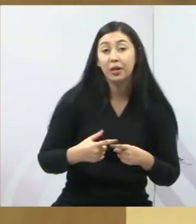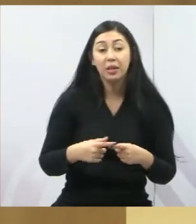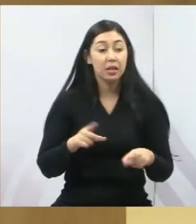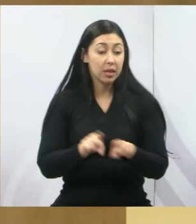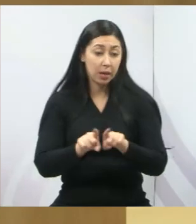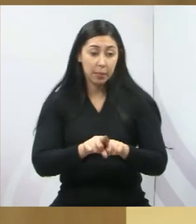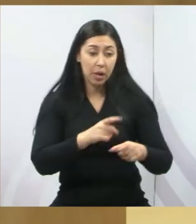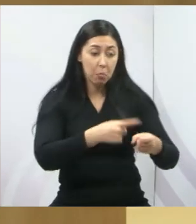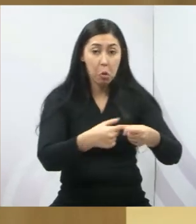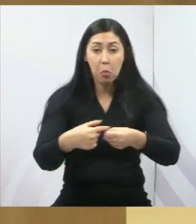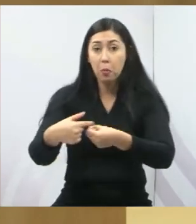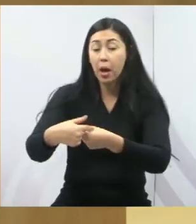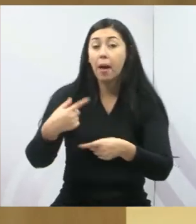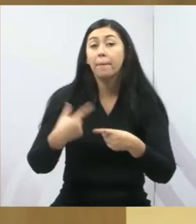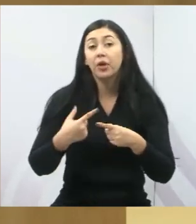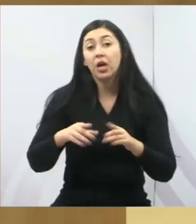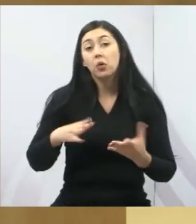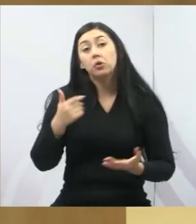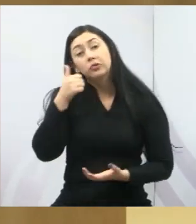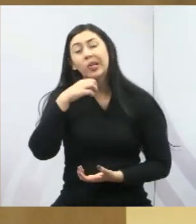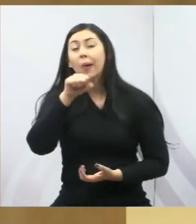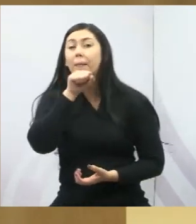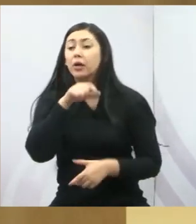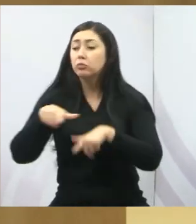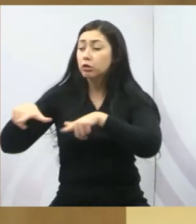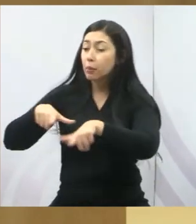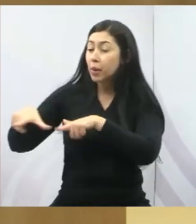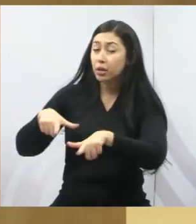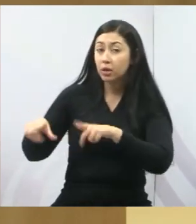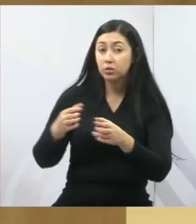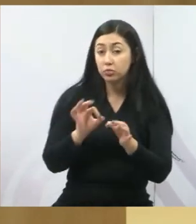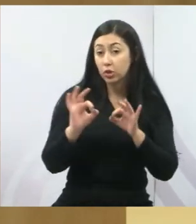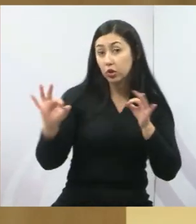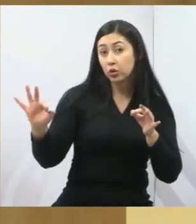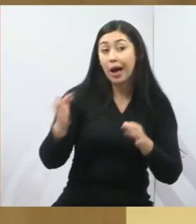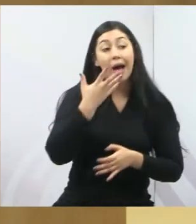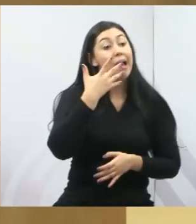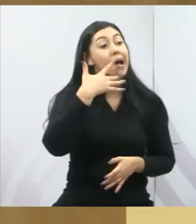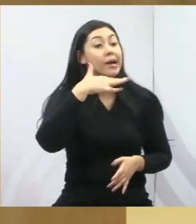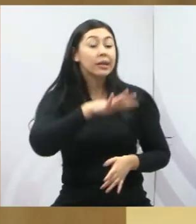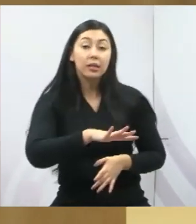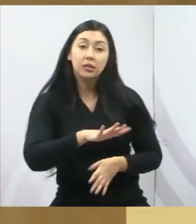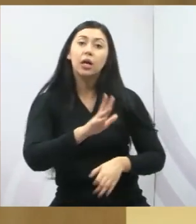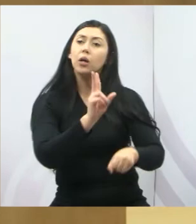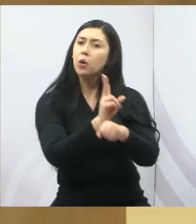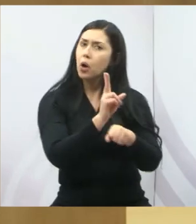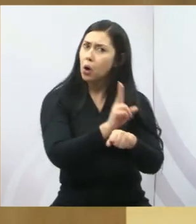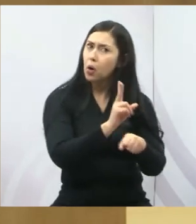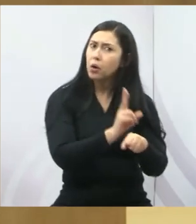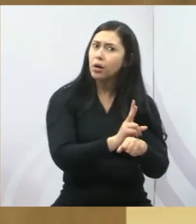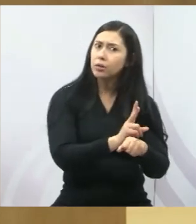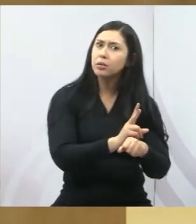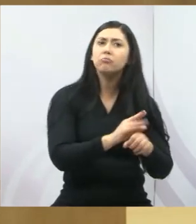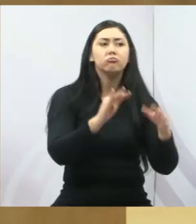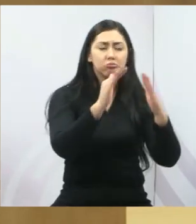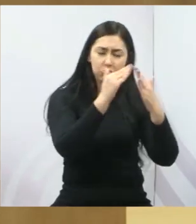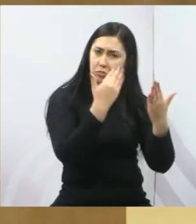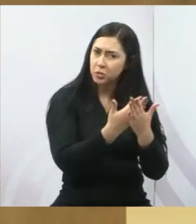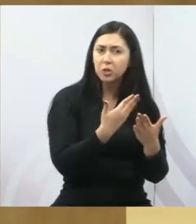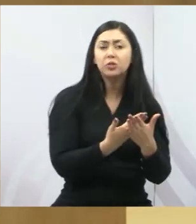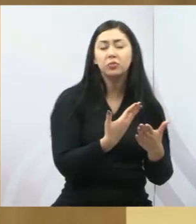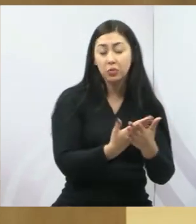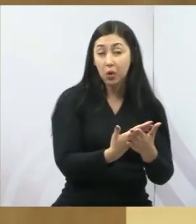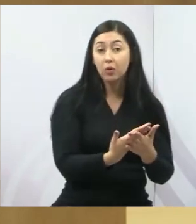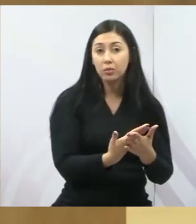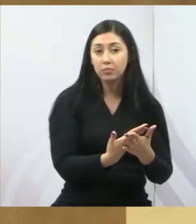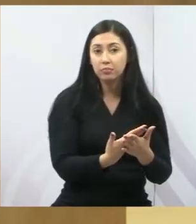estiverem trabalhando, estiverem longe dos seus filhos, que essas crianças estejam entregues na mão do poder público, para que